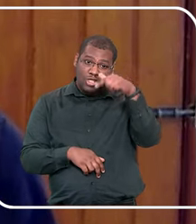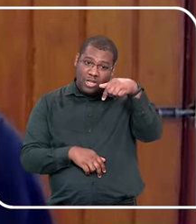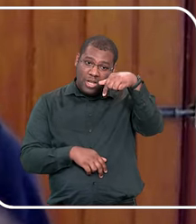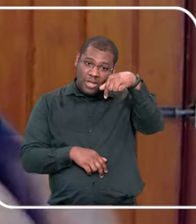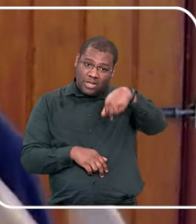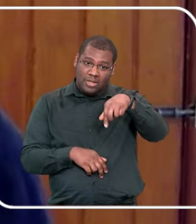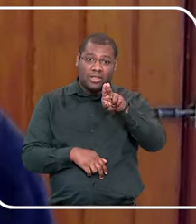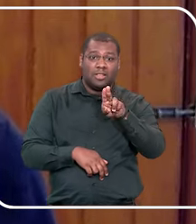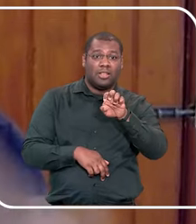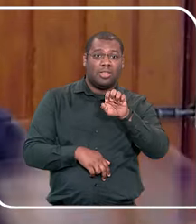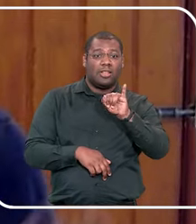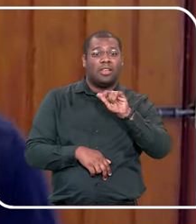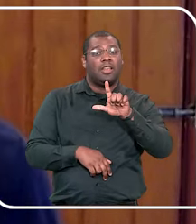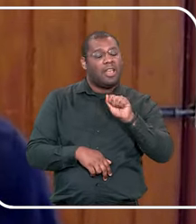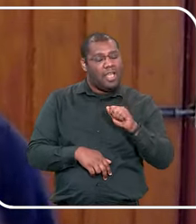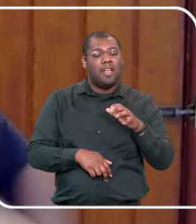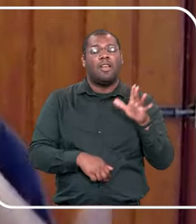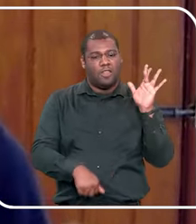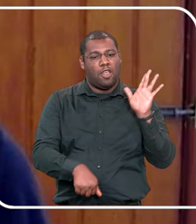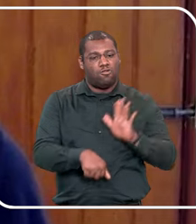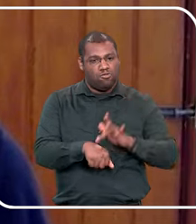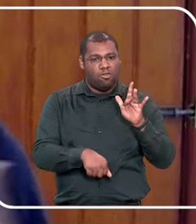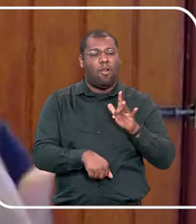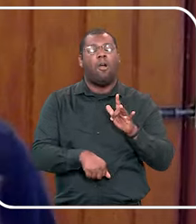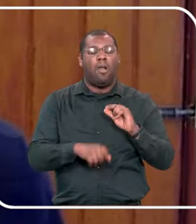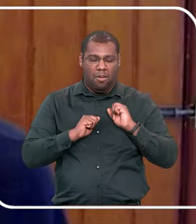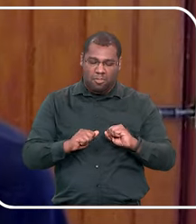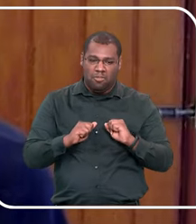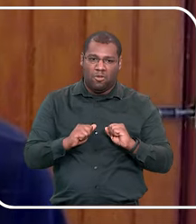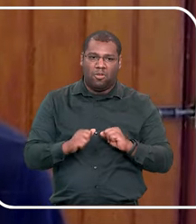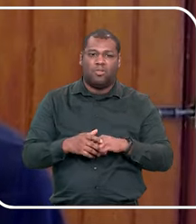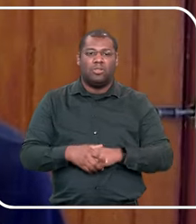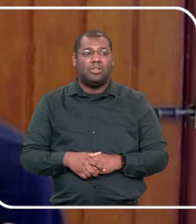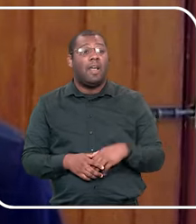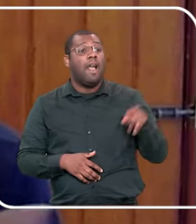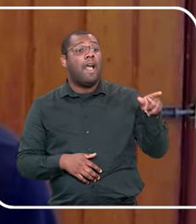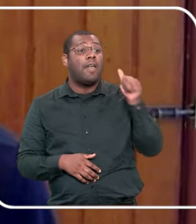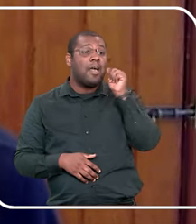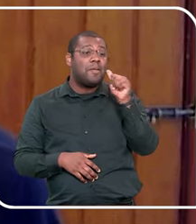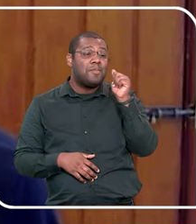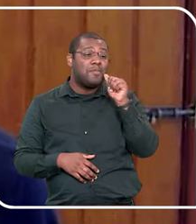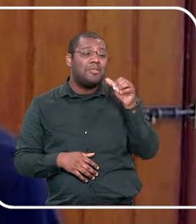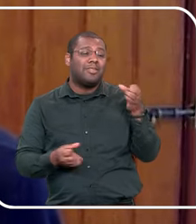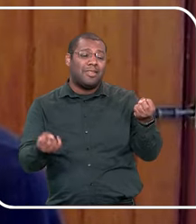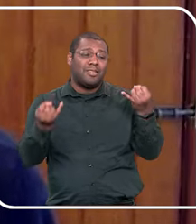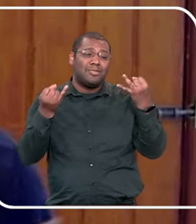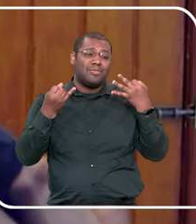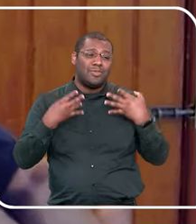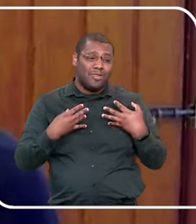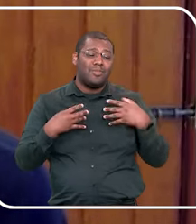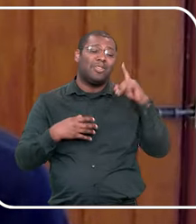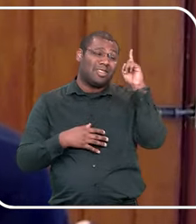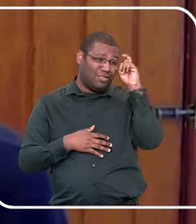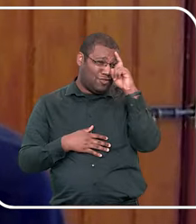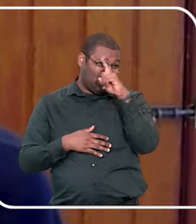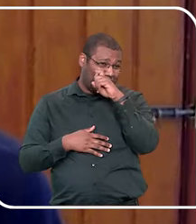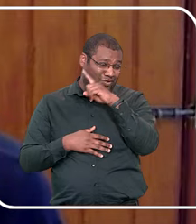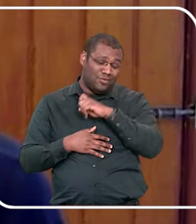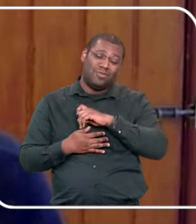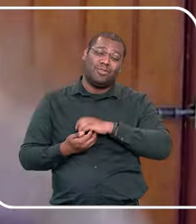para você ver assim, que aí a Linda explicou e foi me contar o quão foi difícil